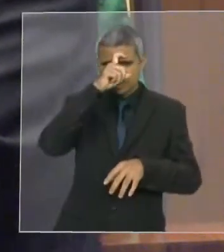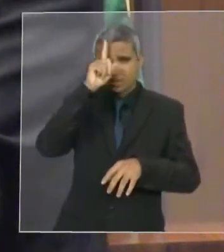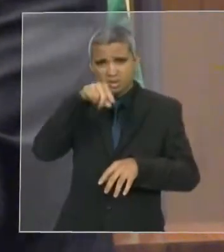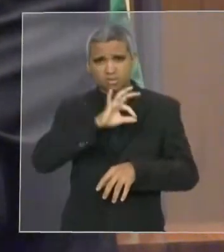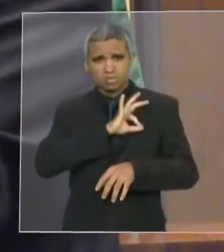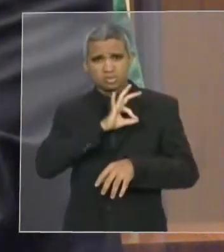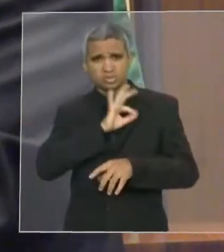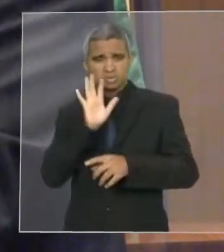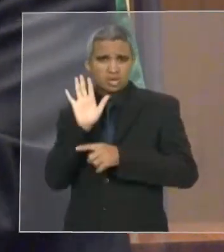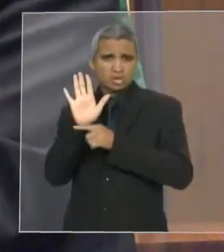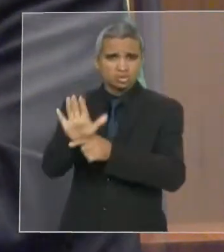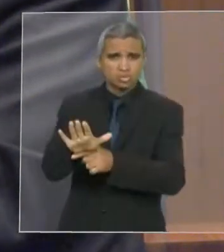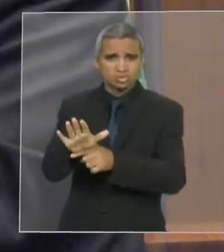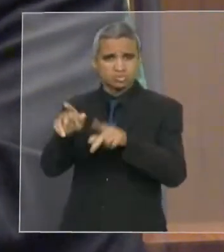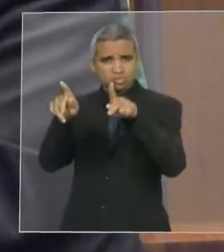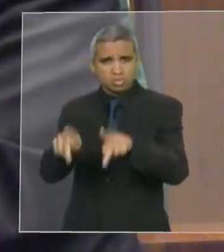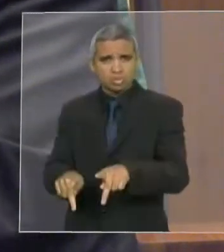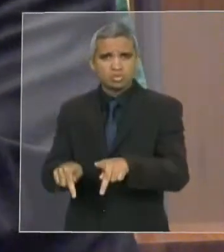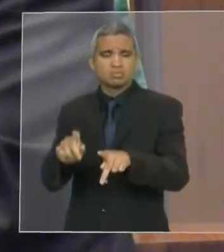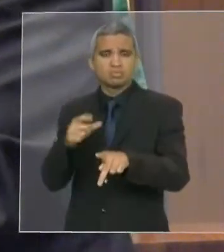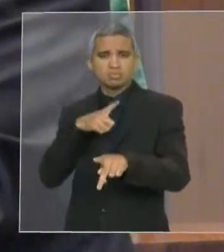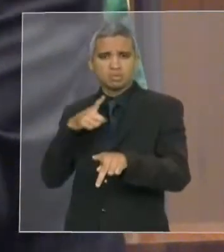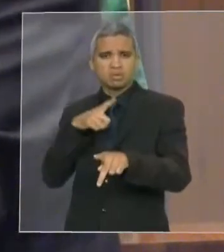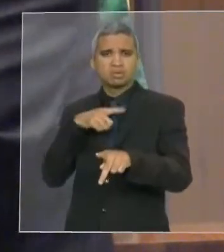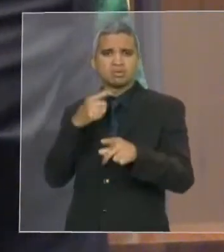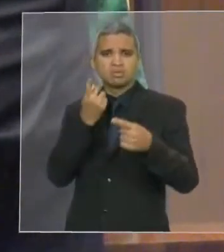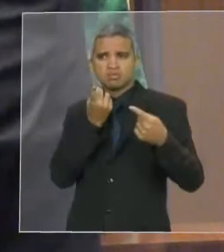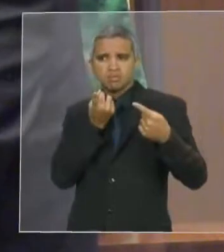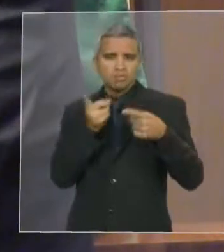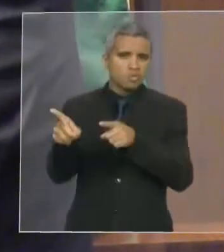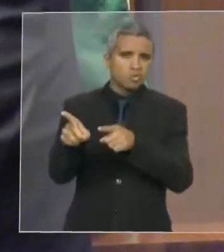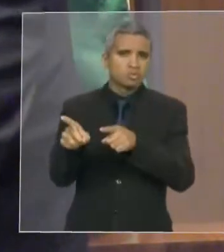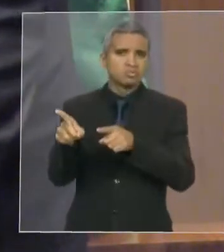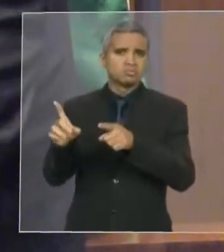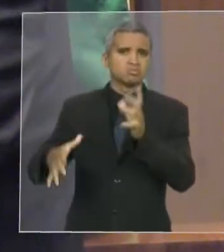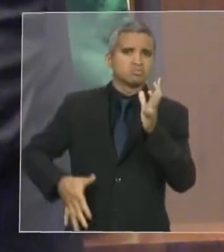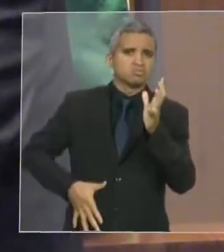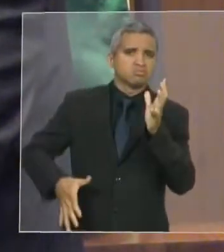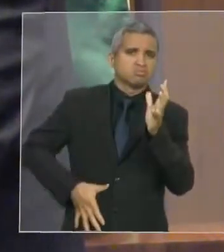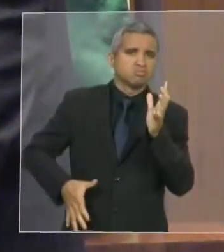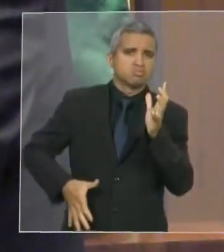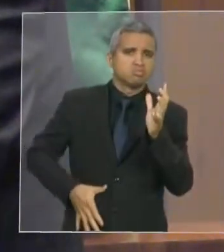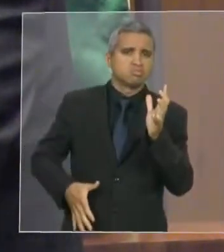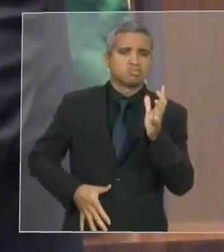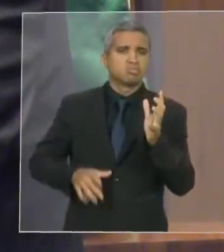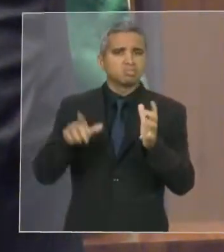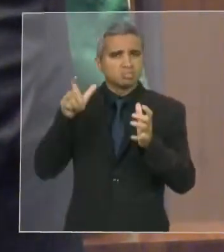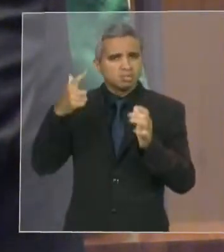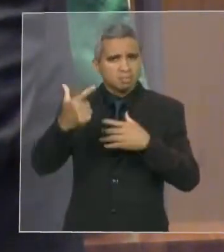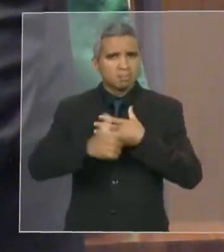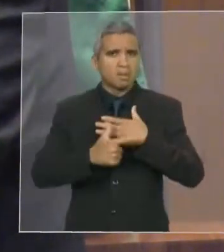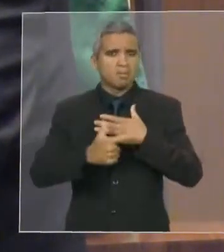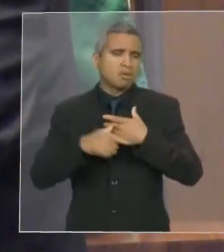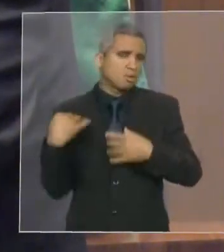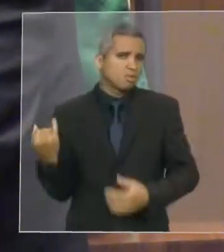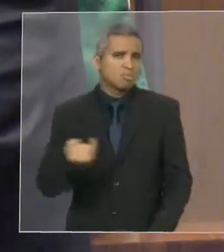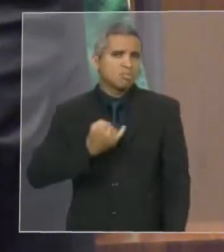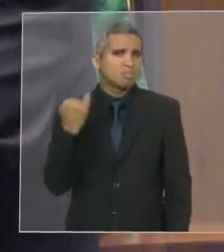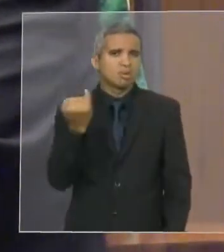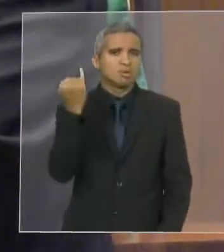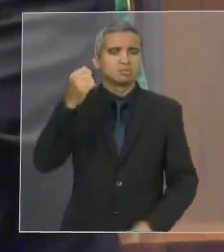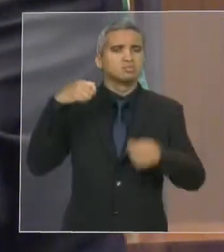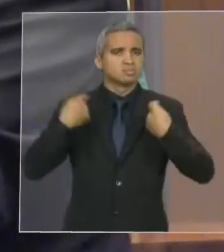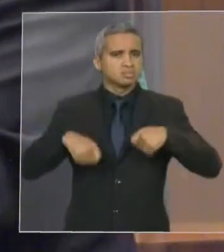enfrentando os bandidos e eles têm um papel relevante e têm que ser respeitados. Senhores